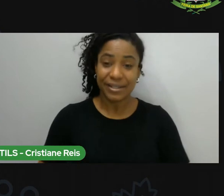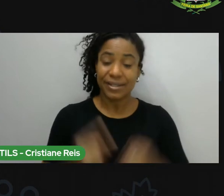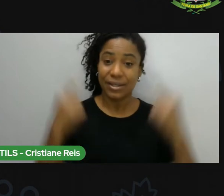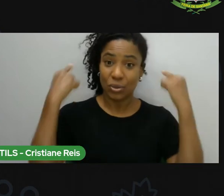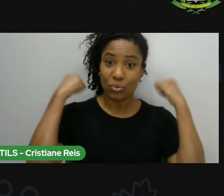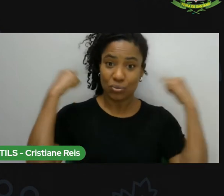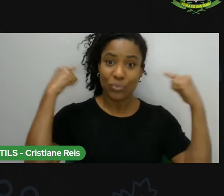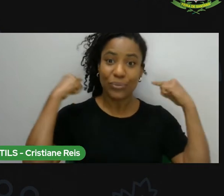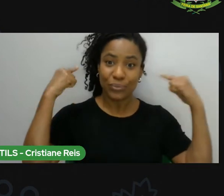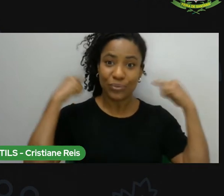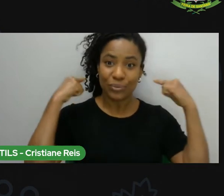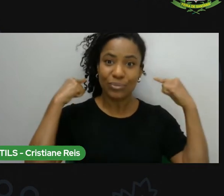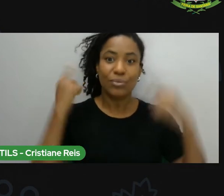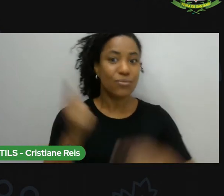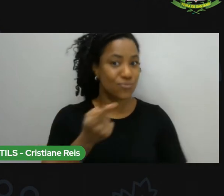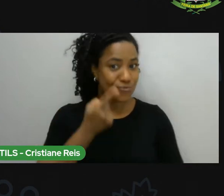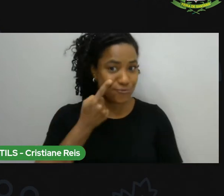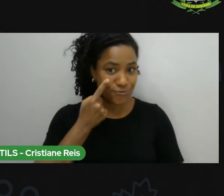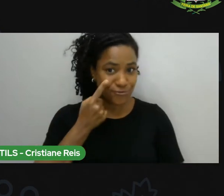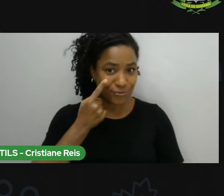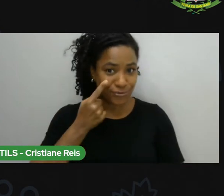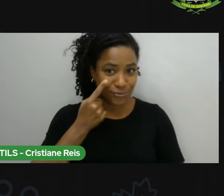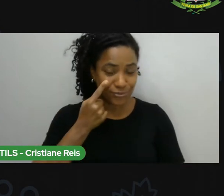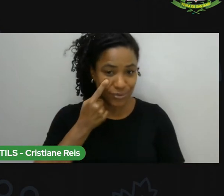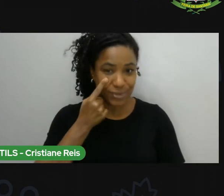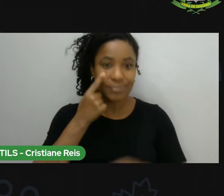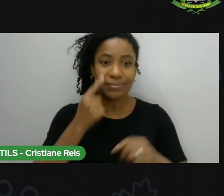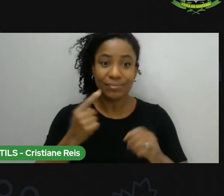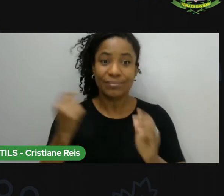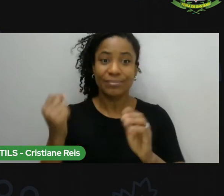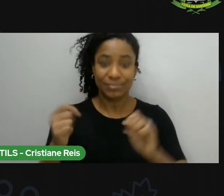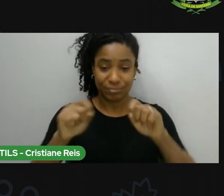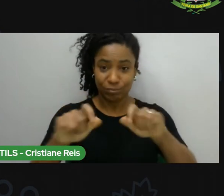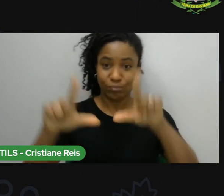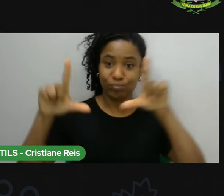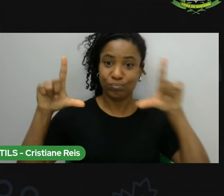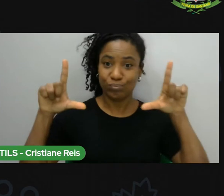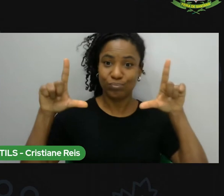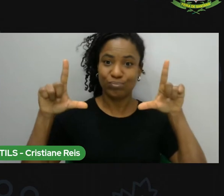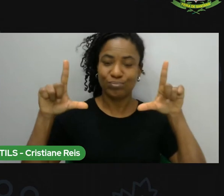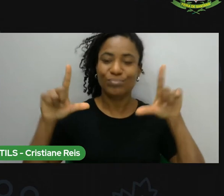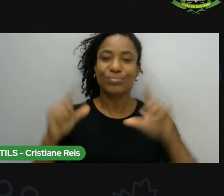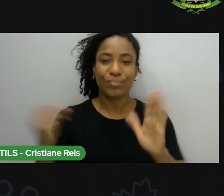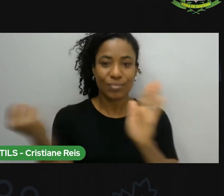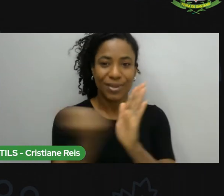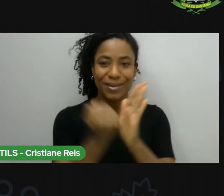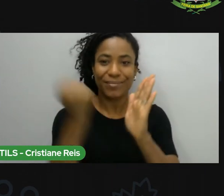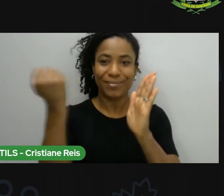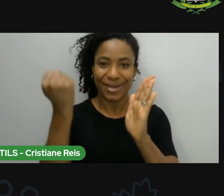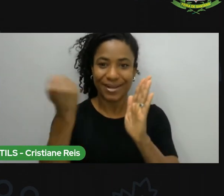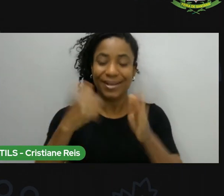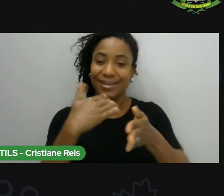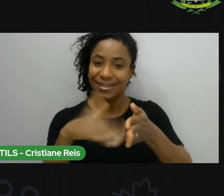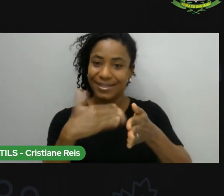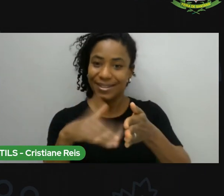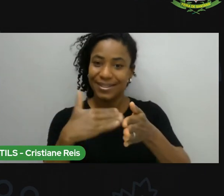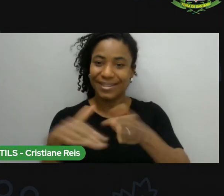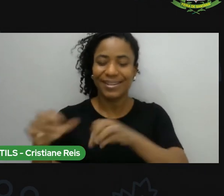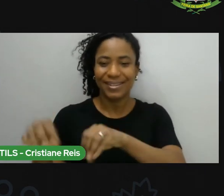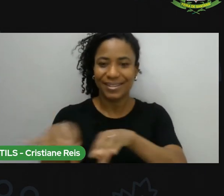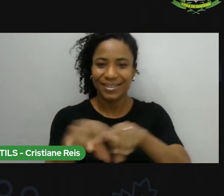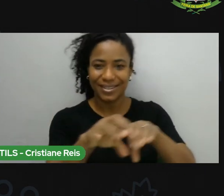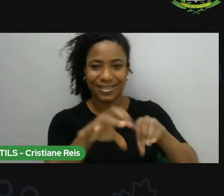um painel com logomarcas da Secretaria de Educação e da